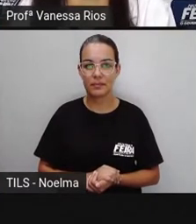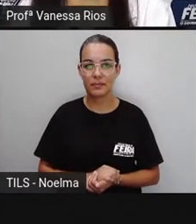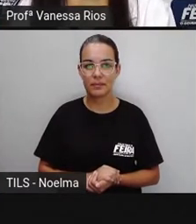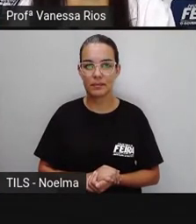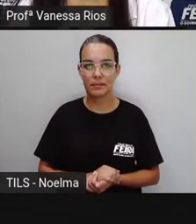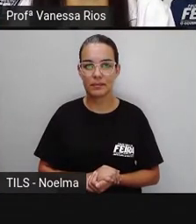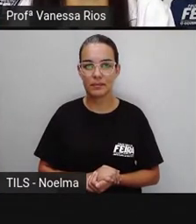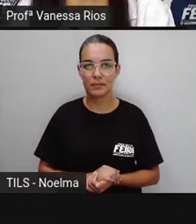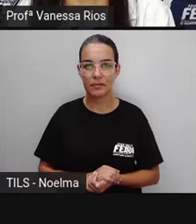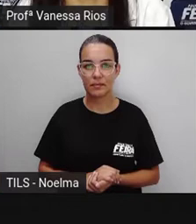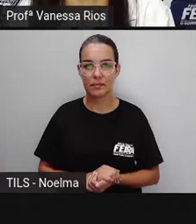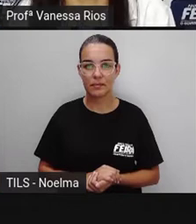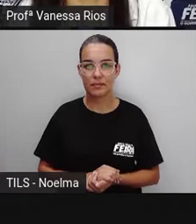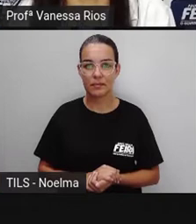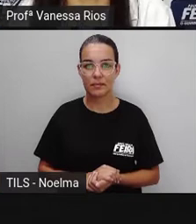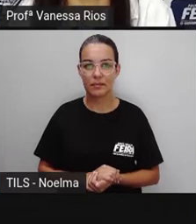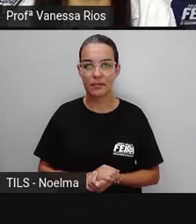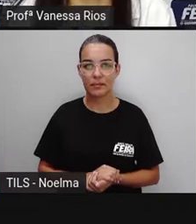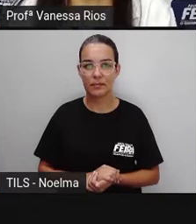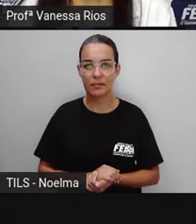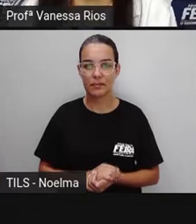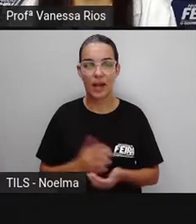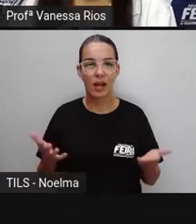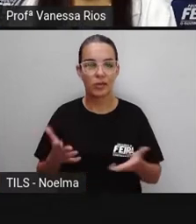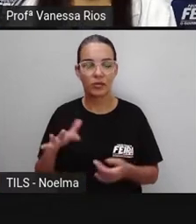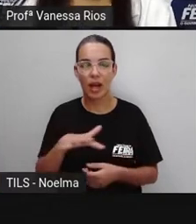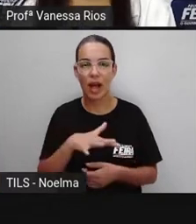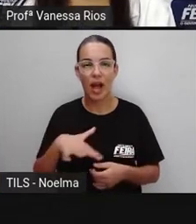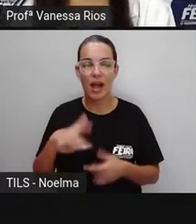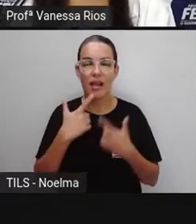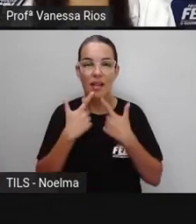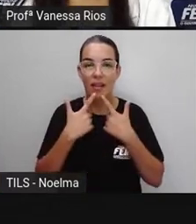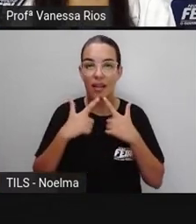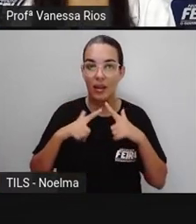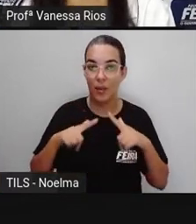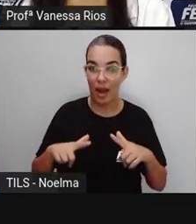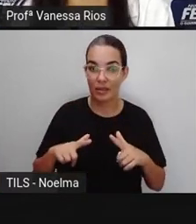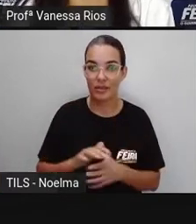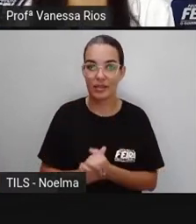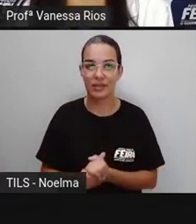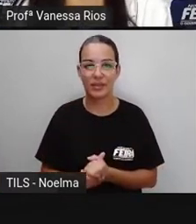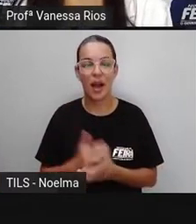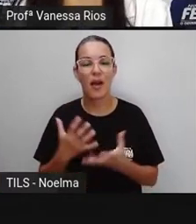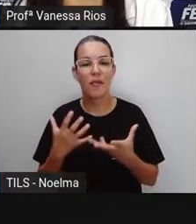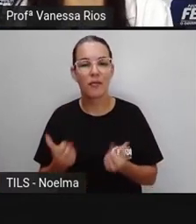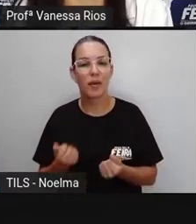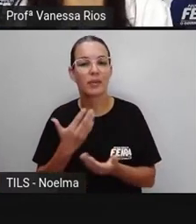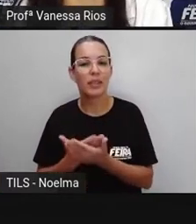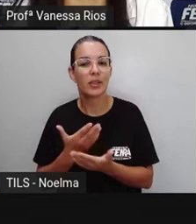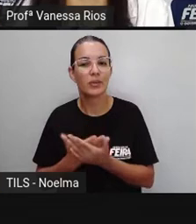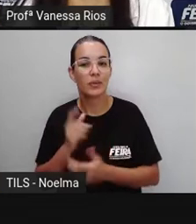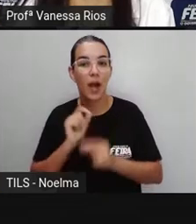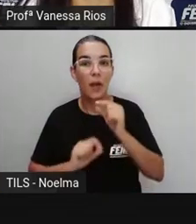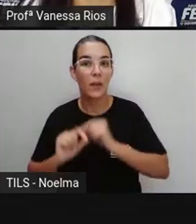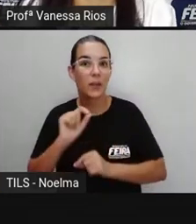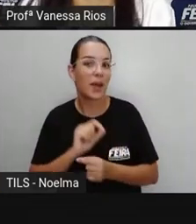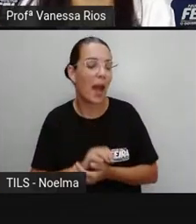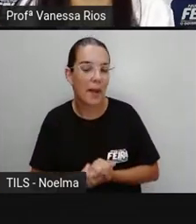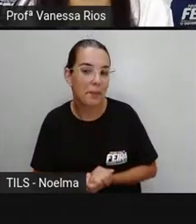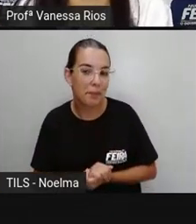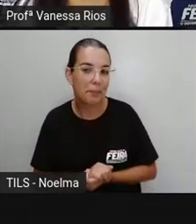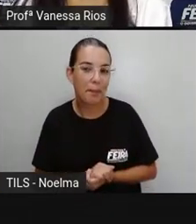E aí olhem só, gente, nossa aula agora é de linguagens e nessa aula de linguagens nós vamos